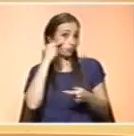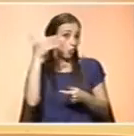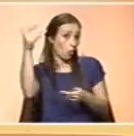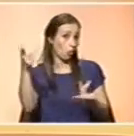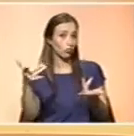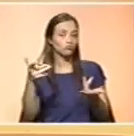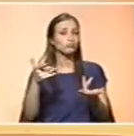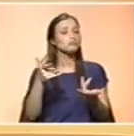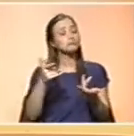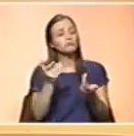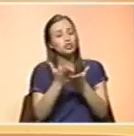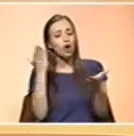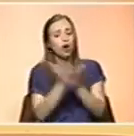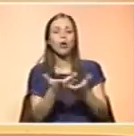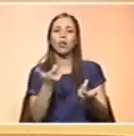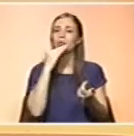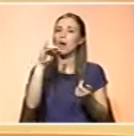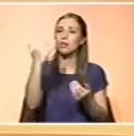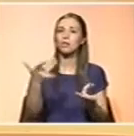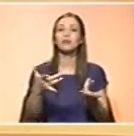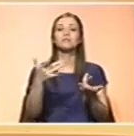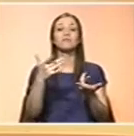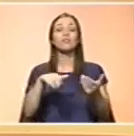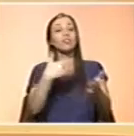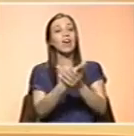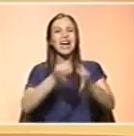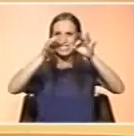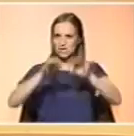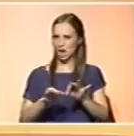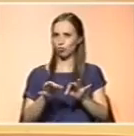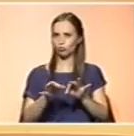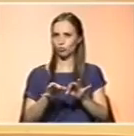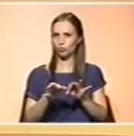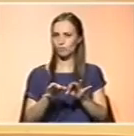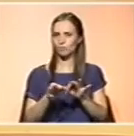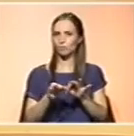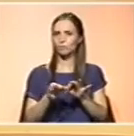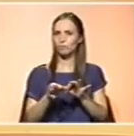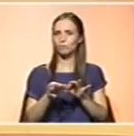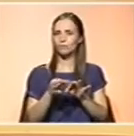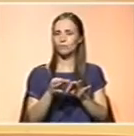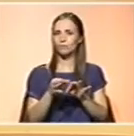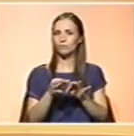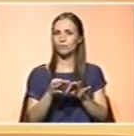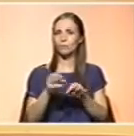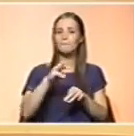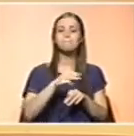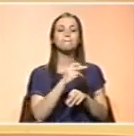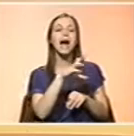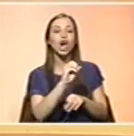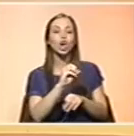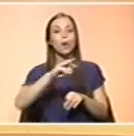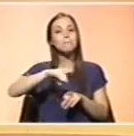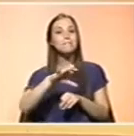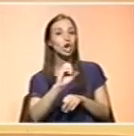ao longo da idade pré-escolar, da idade escolar, etc., o que nos vai dar a garantia de que o suprimento global em macro e em micronutrientes seja